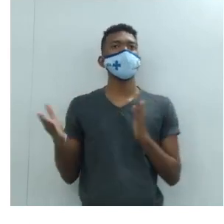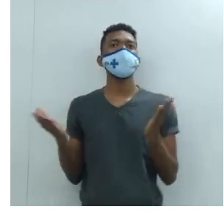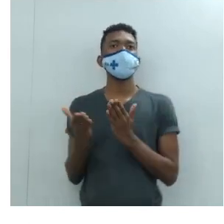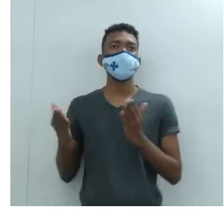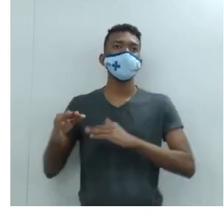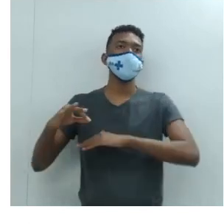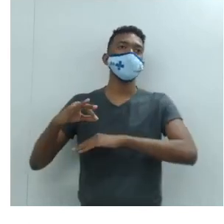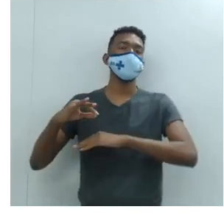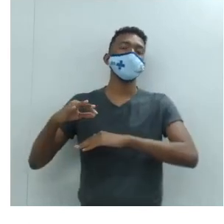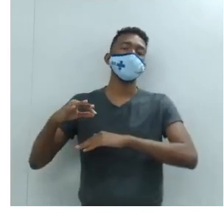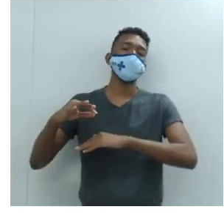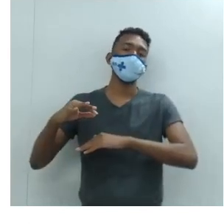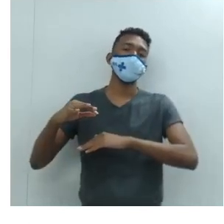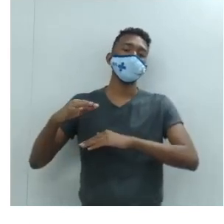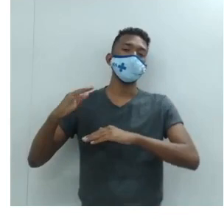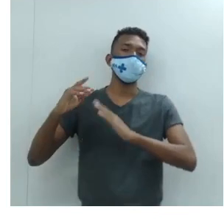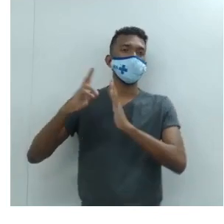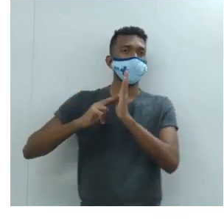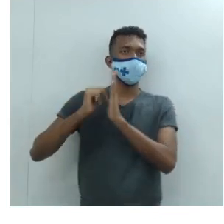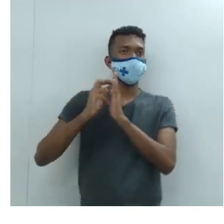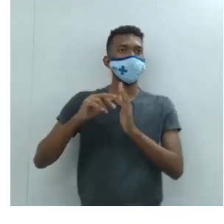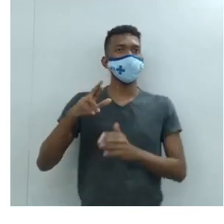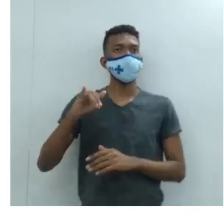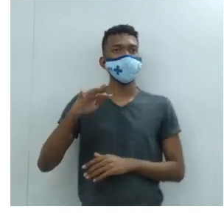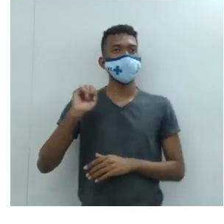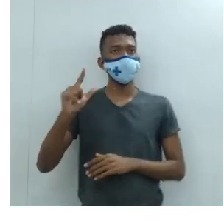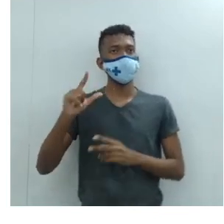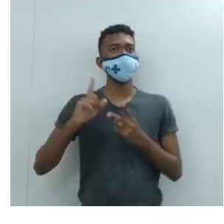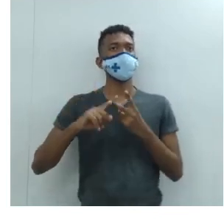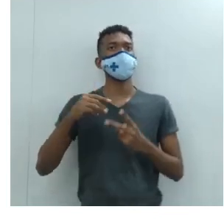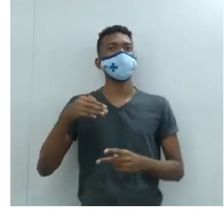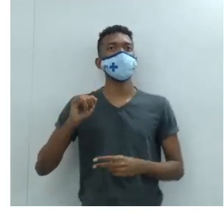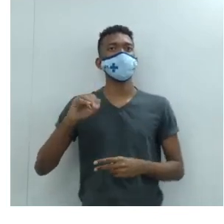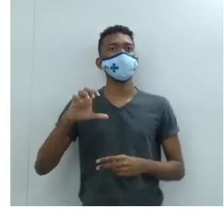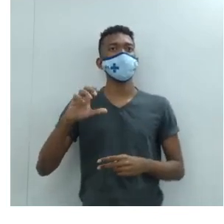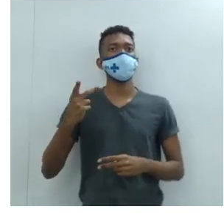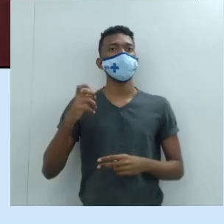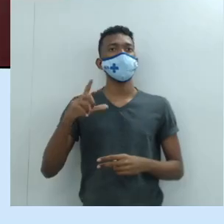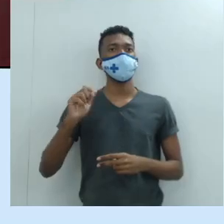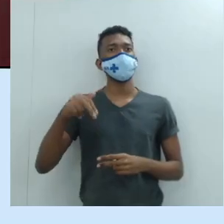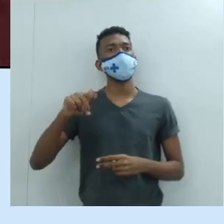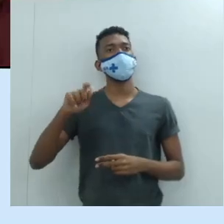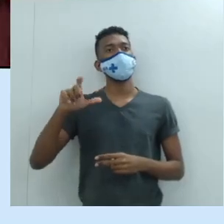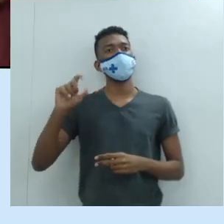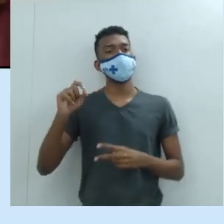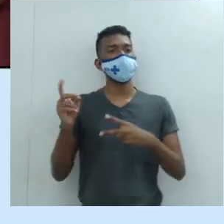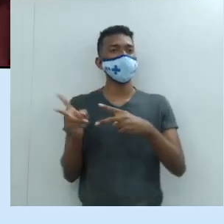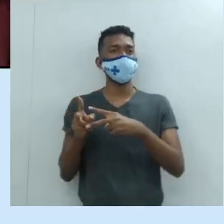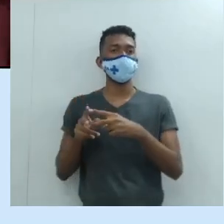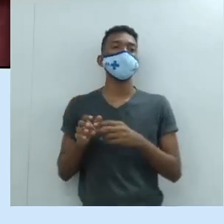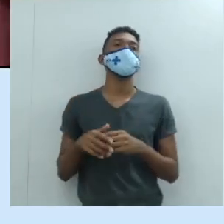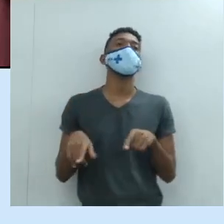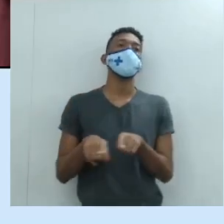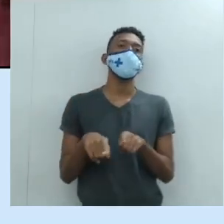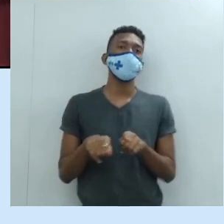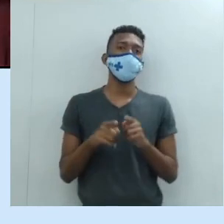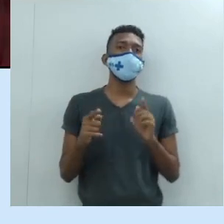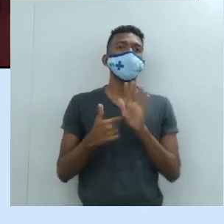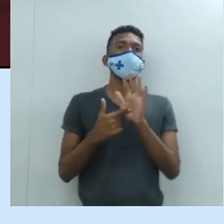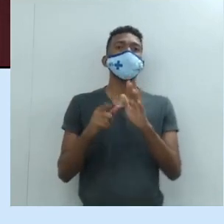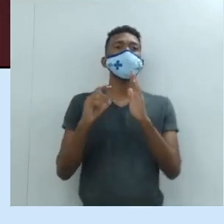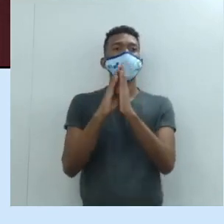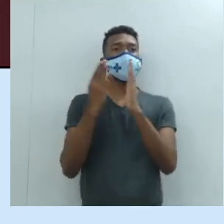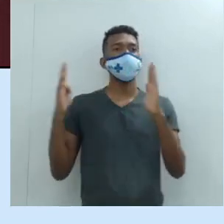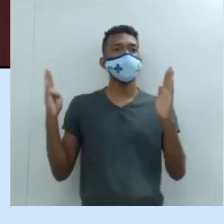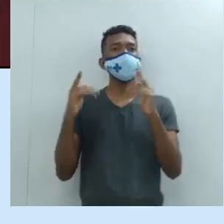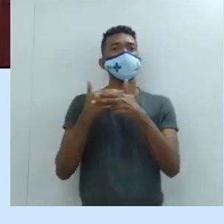e Michelangelo. O Renascimento marcou o declínio das bibliotecas de tipo